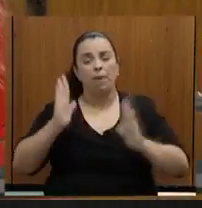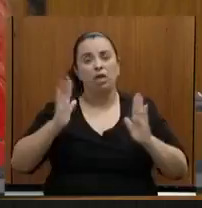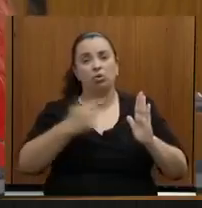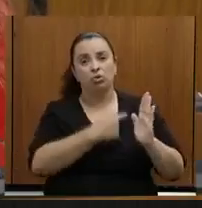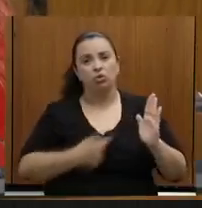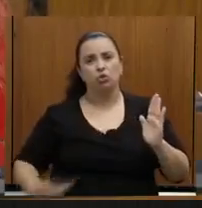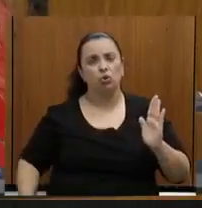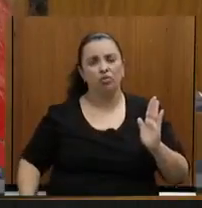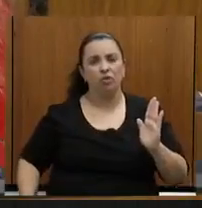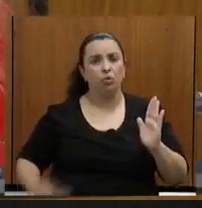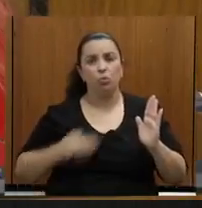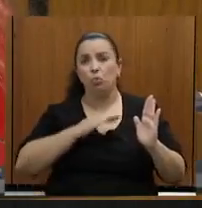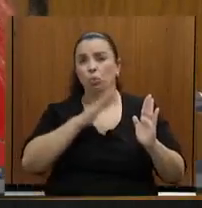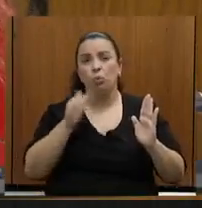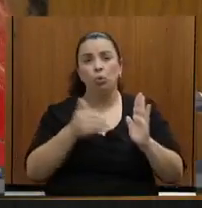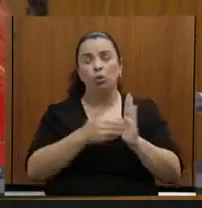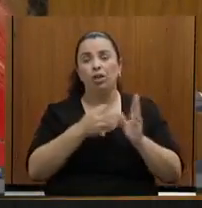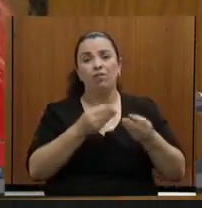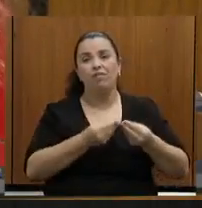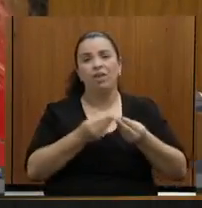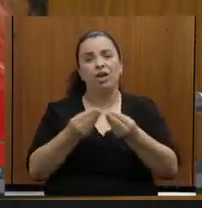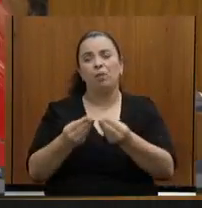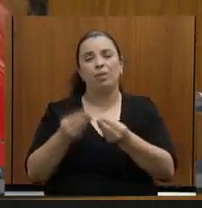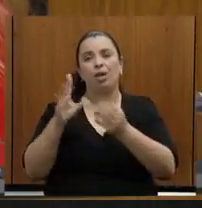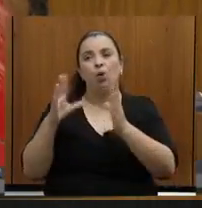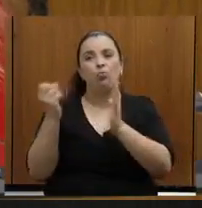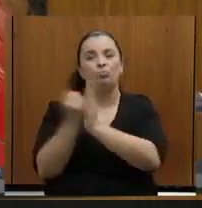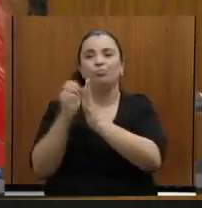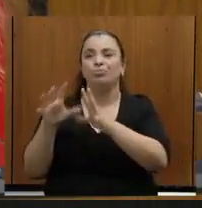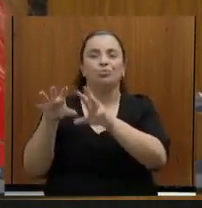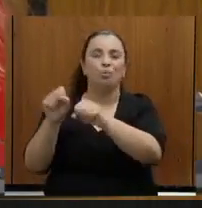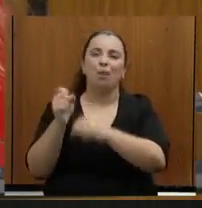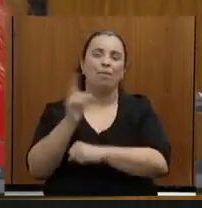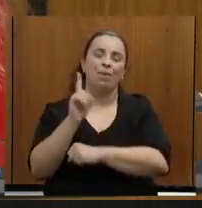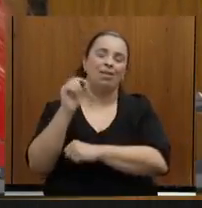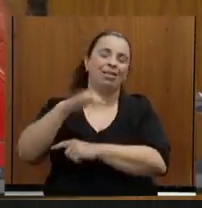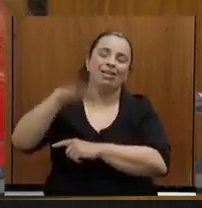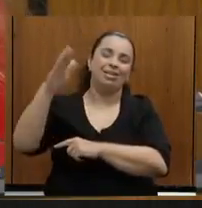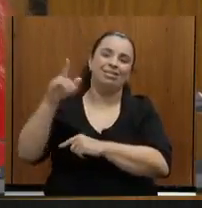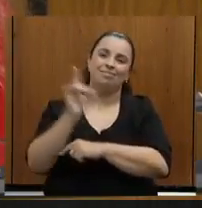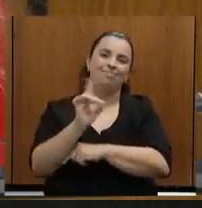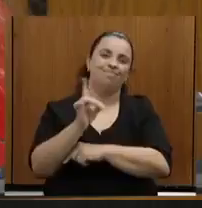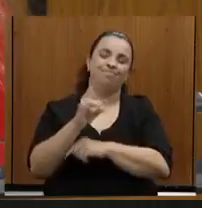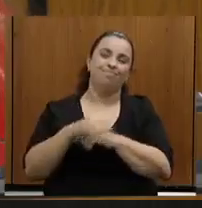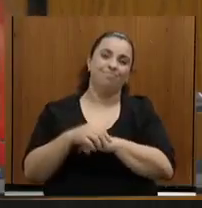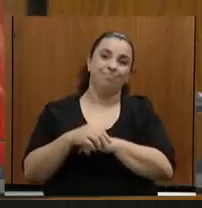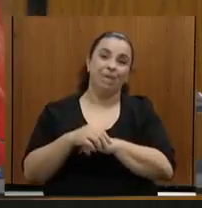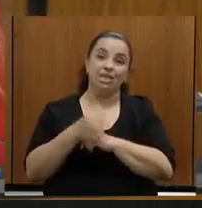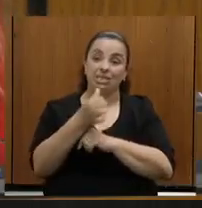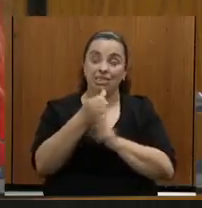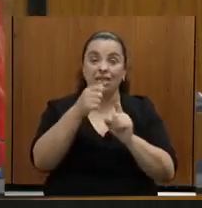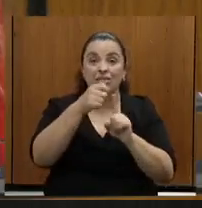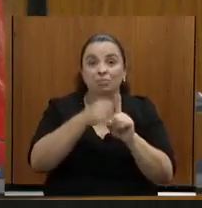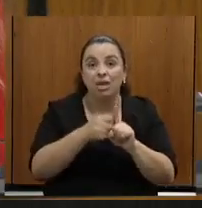tombamento da Serra do Curral. resposta do secretário de mais seis meses para aprovar estudos. Enfim, nós vamos chegar em 2022